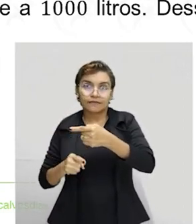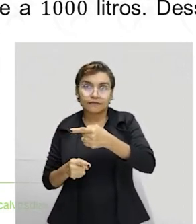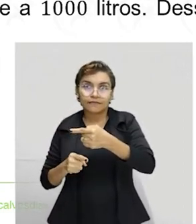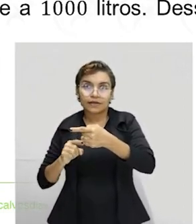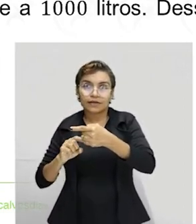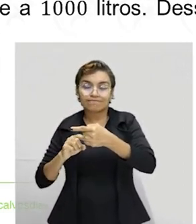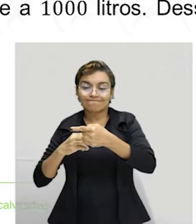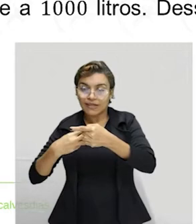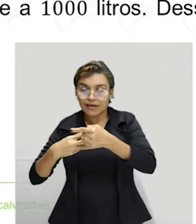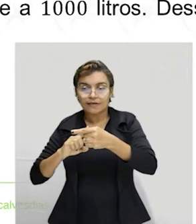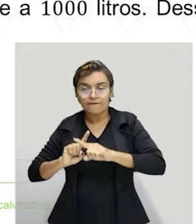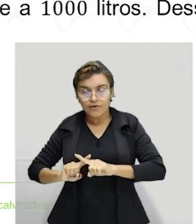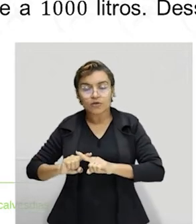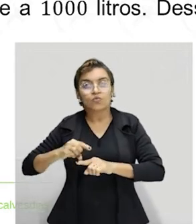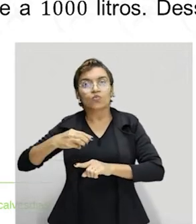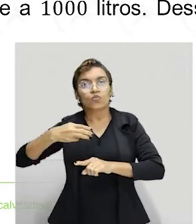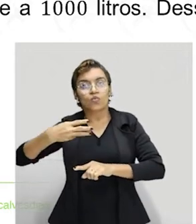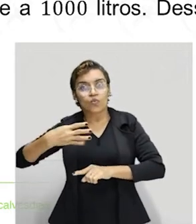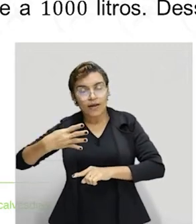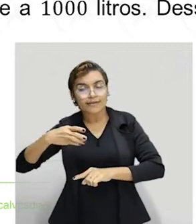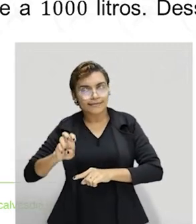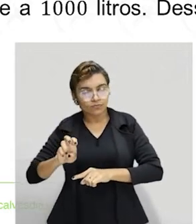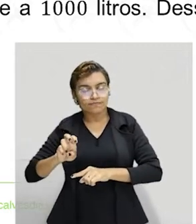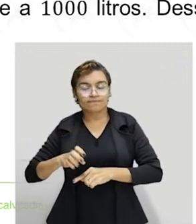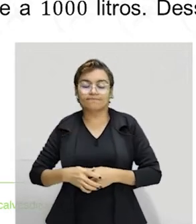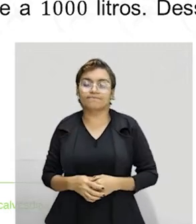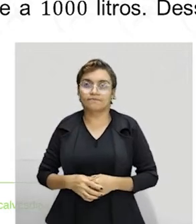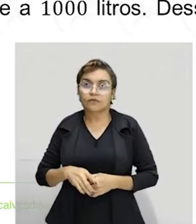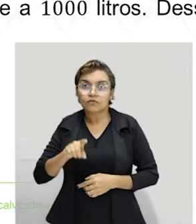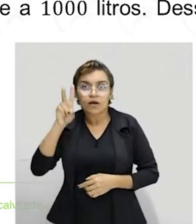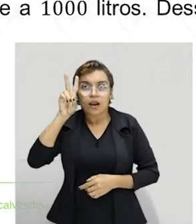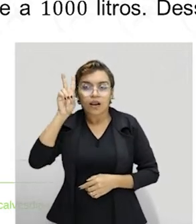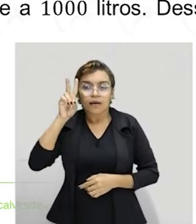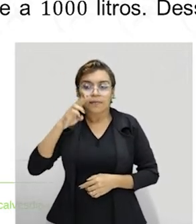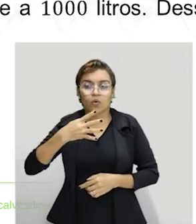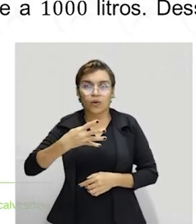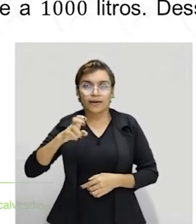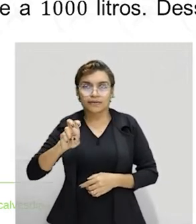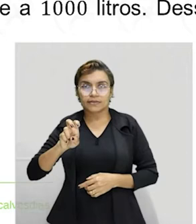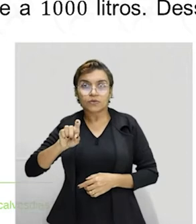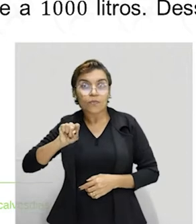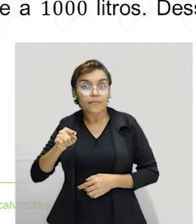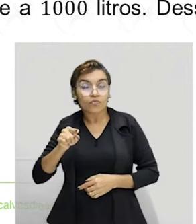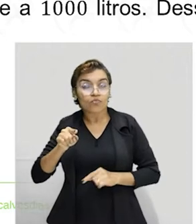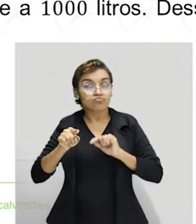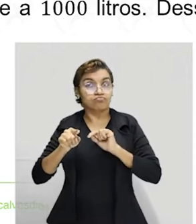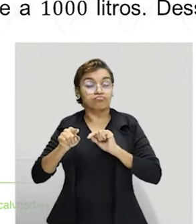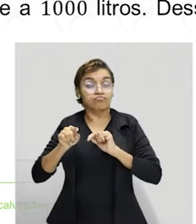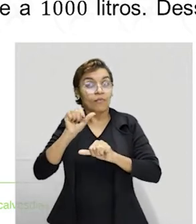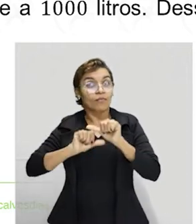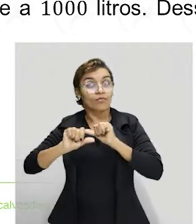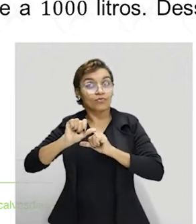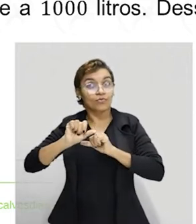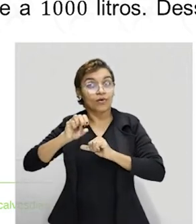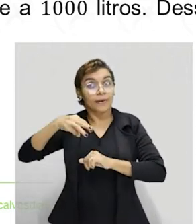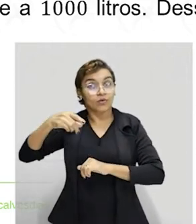quarenta cinco. Renata, por que três vezes quarenta e cinco? Tu te lembras que quarenta cinco mil, né, que a gente converteu para metro